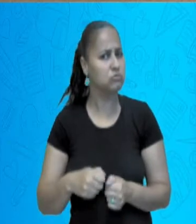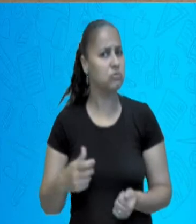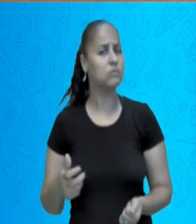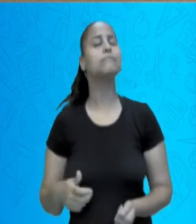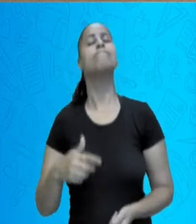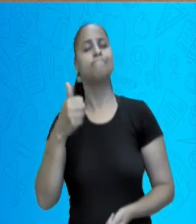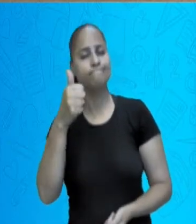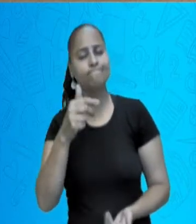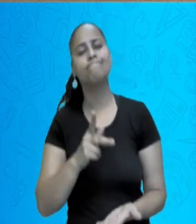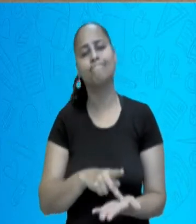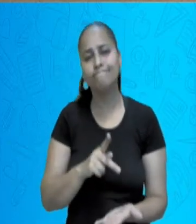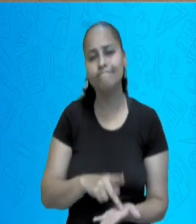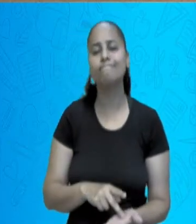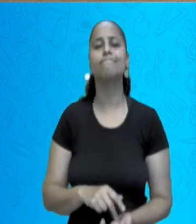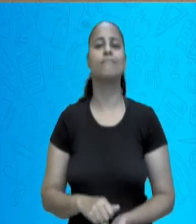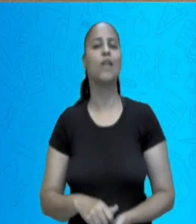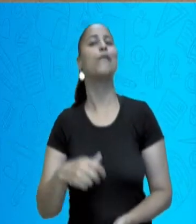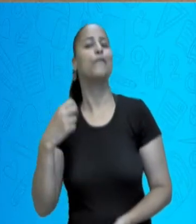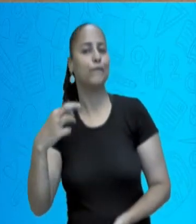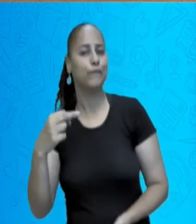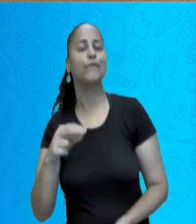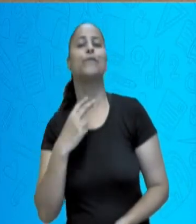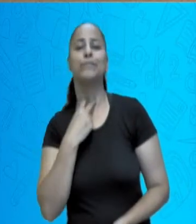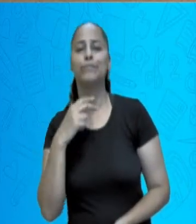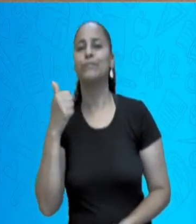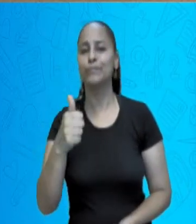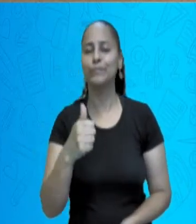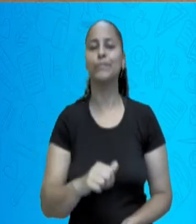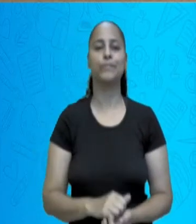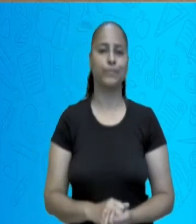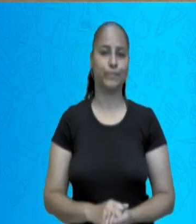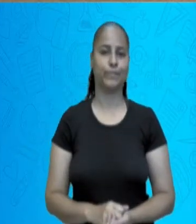É possível e foi possível.